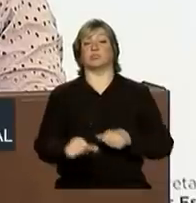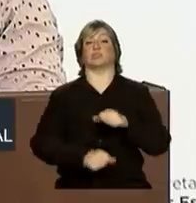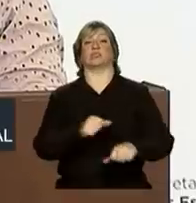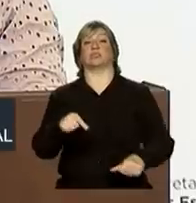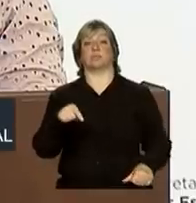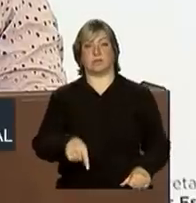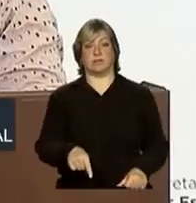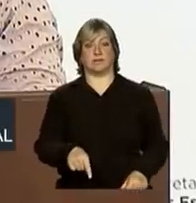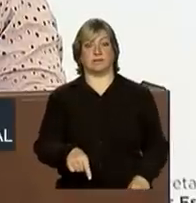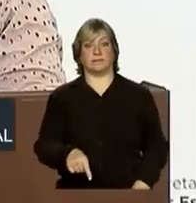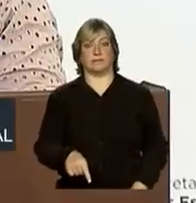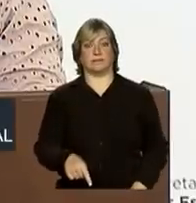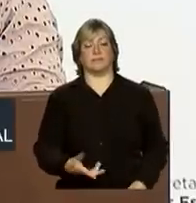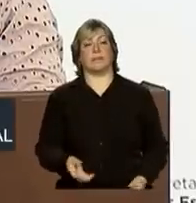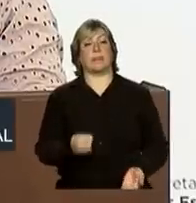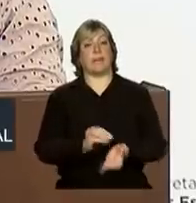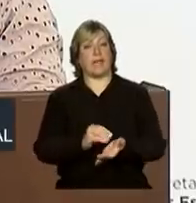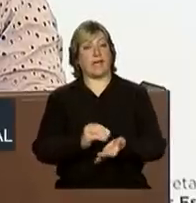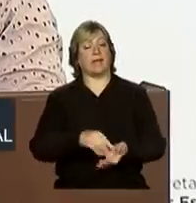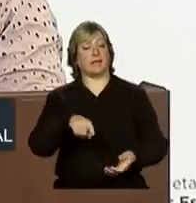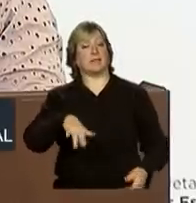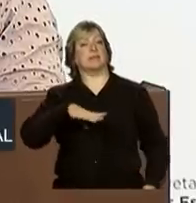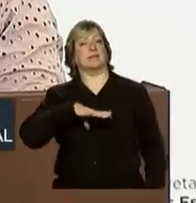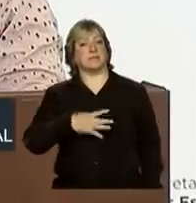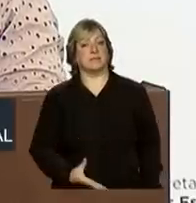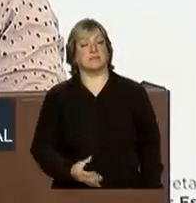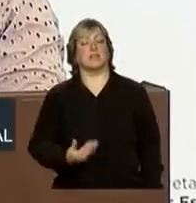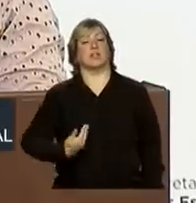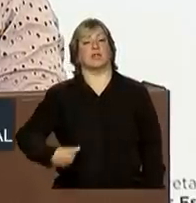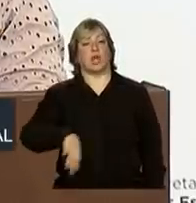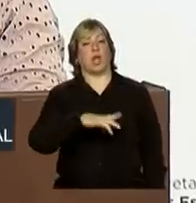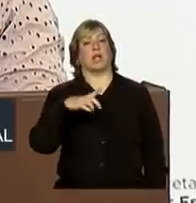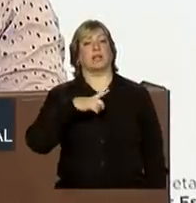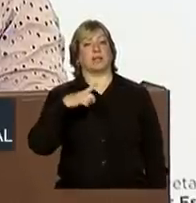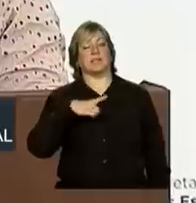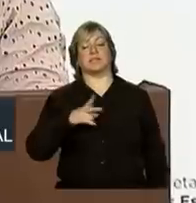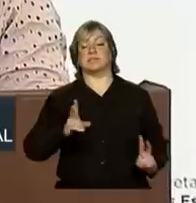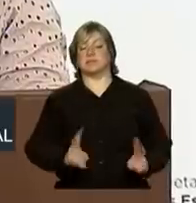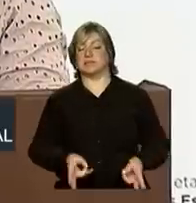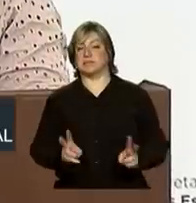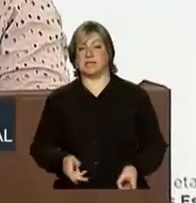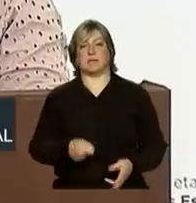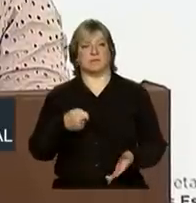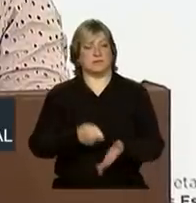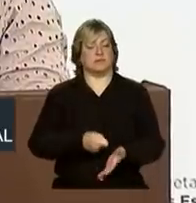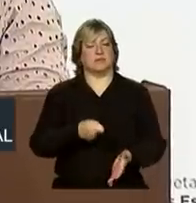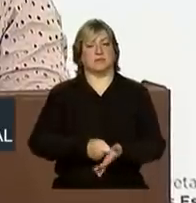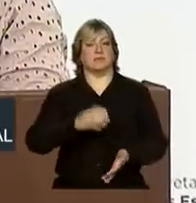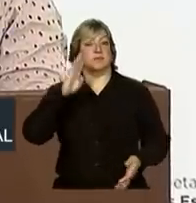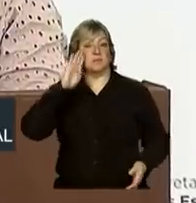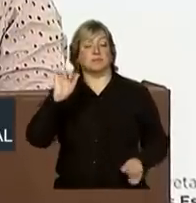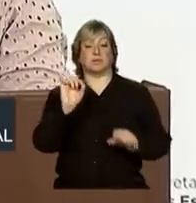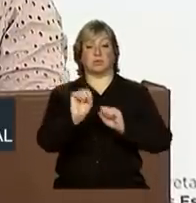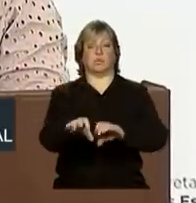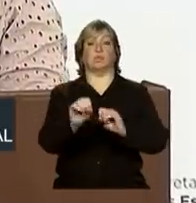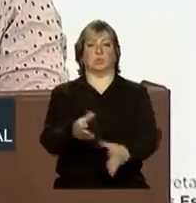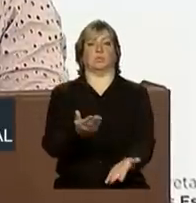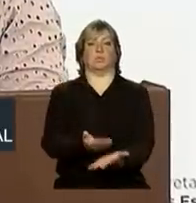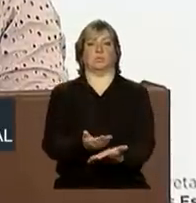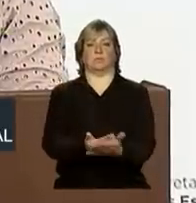Ainda nesse desafio, temos sempre insistido na indispensável prioridade da educação.